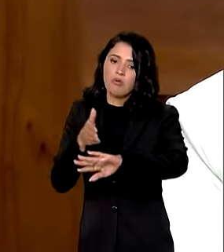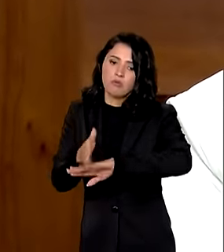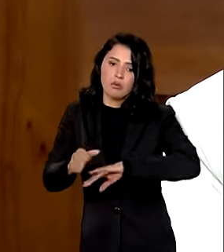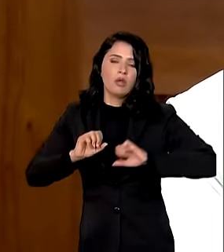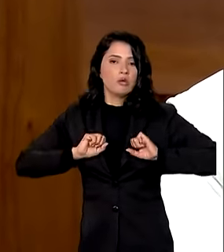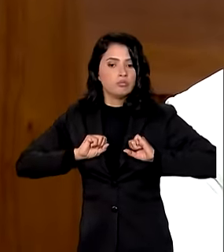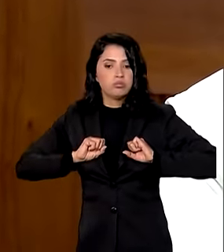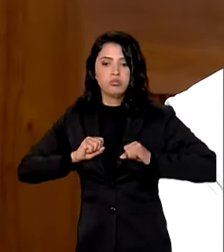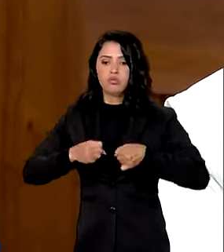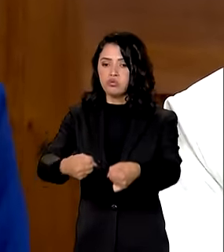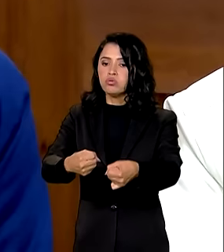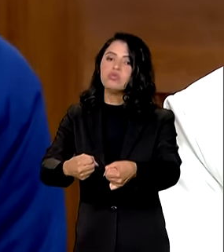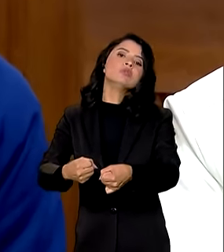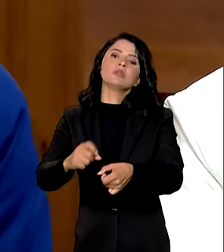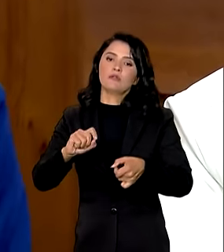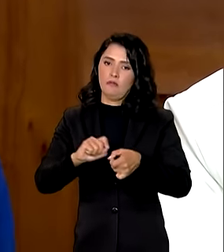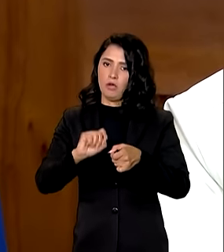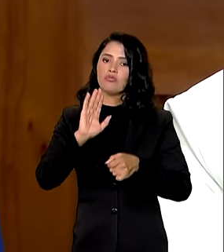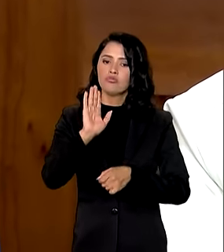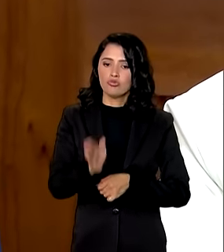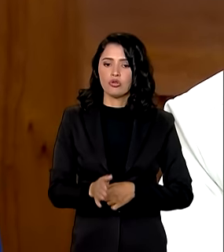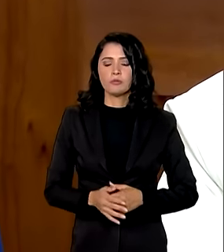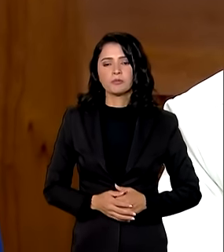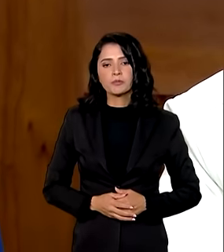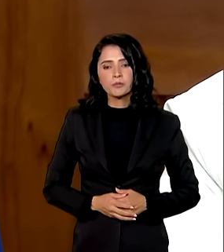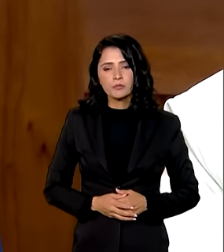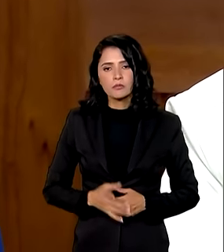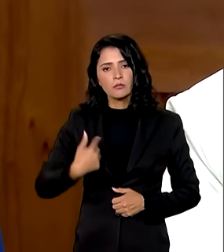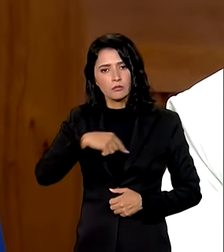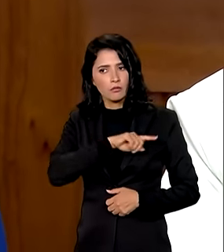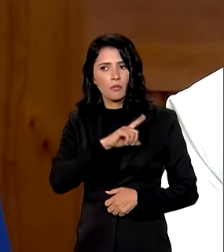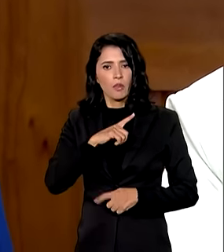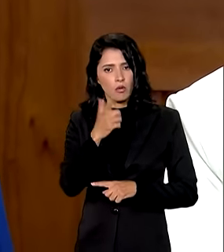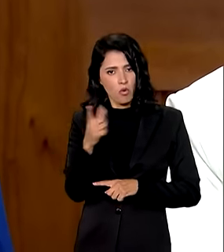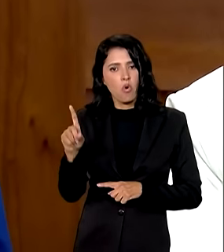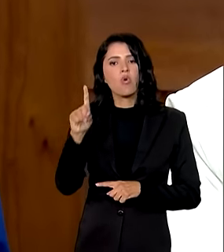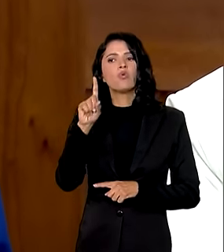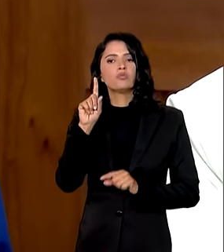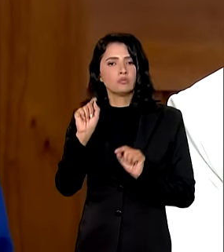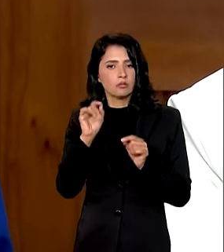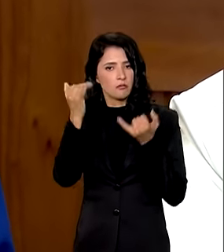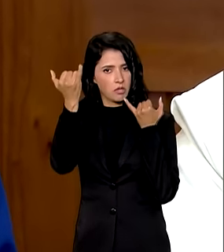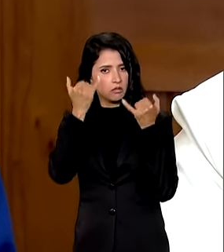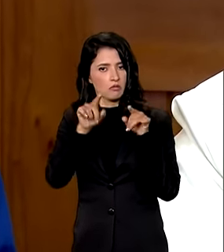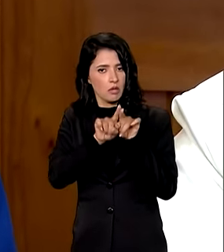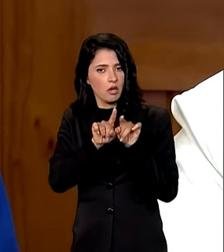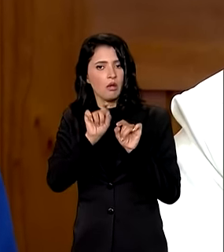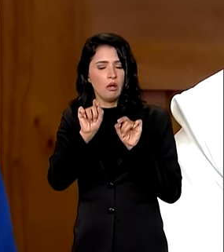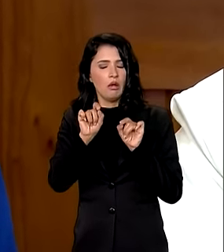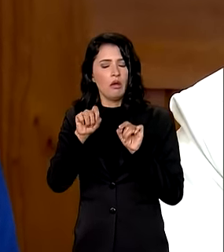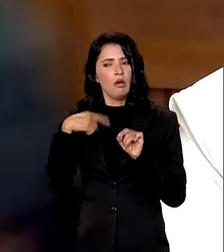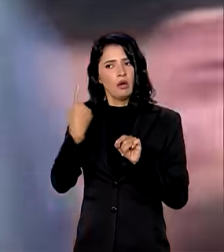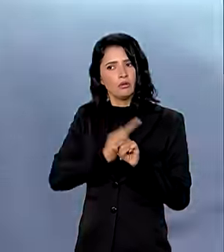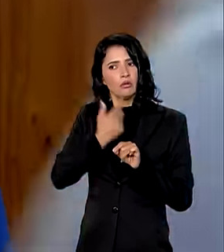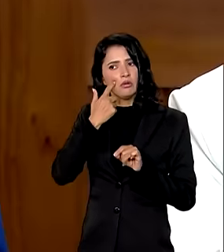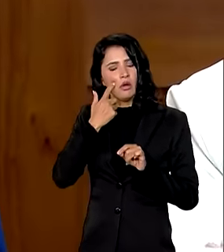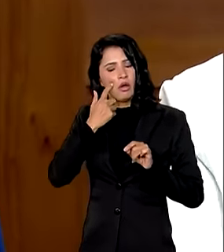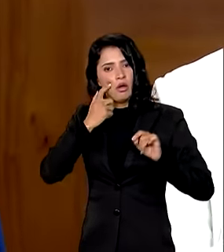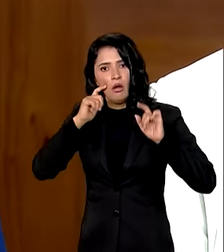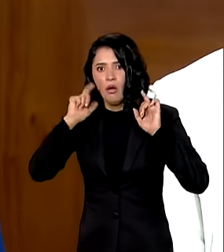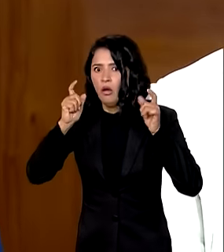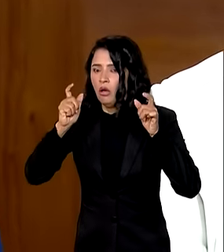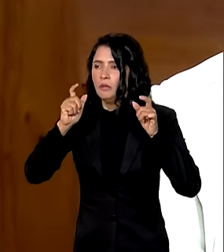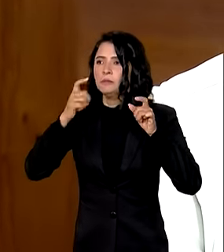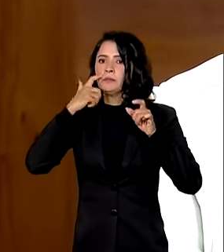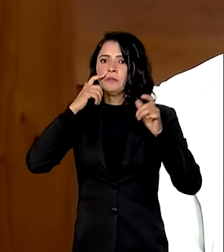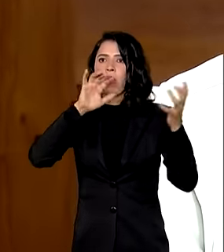esforço que está sendo feito. Nós temos uma questão que nos deixa ainda de alerta. As